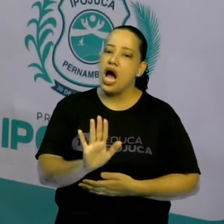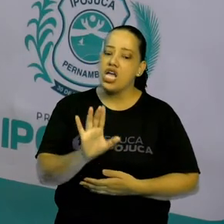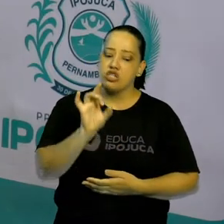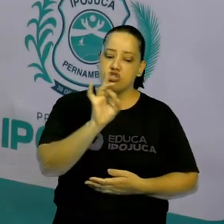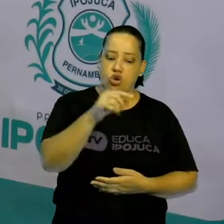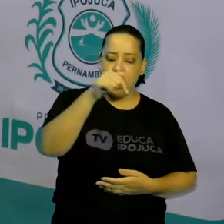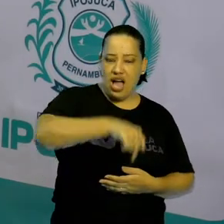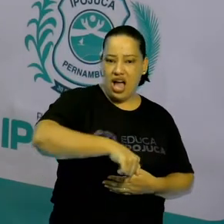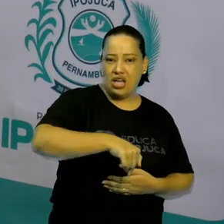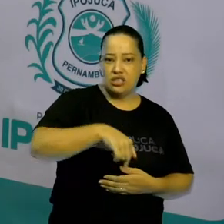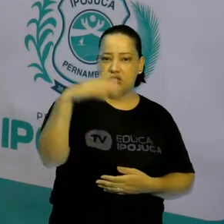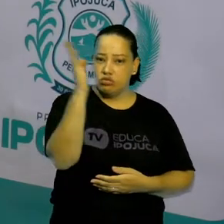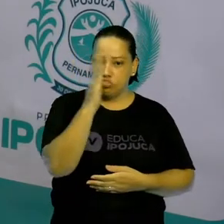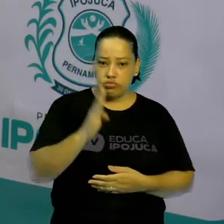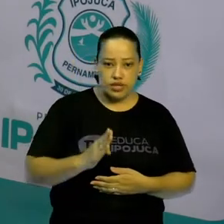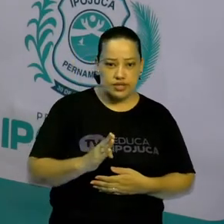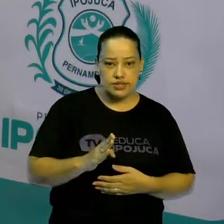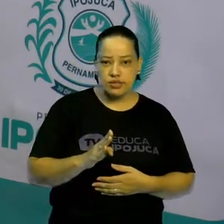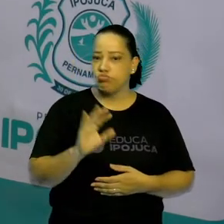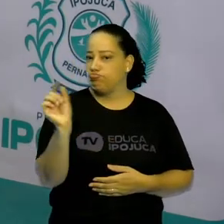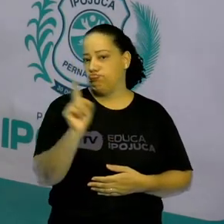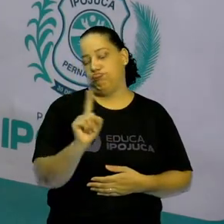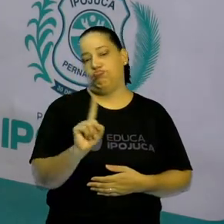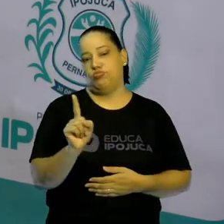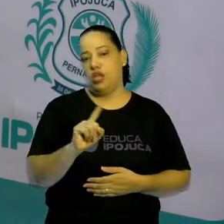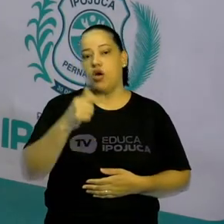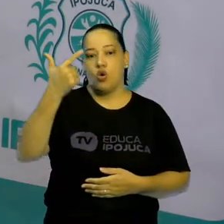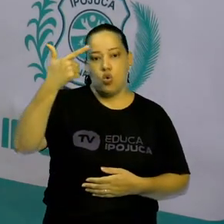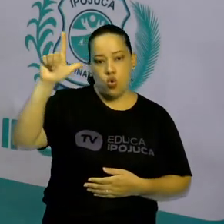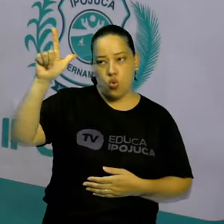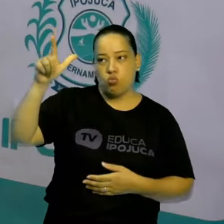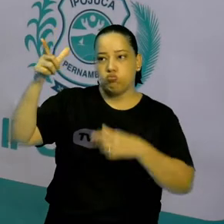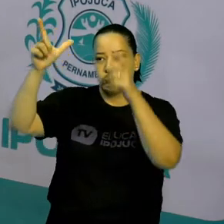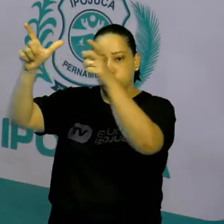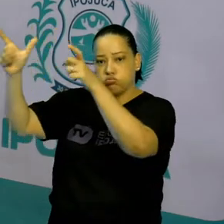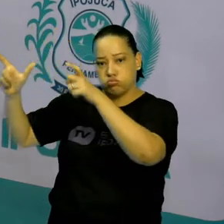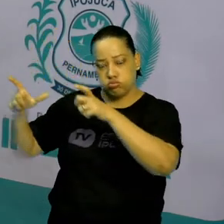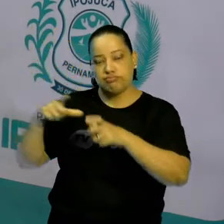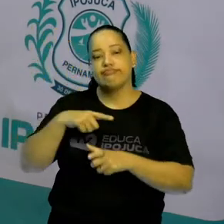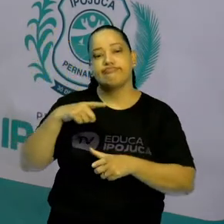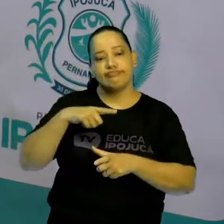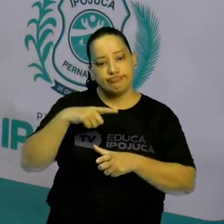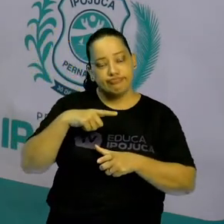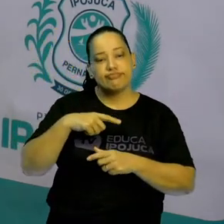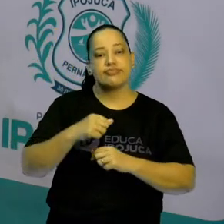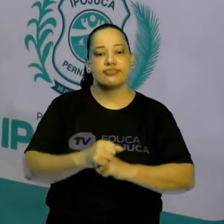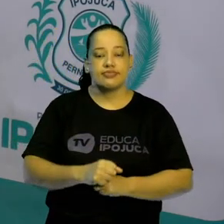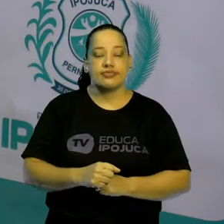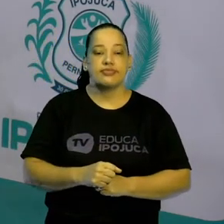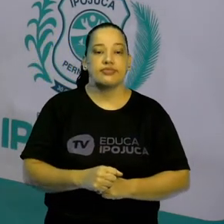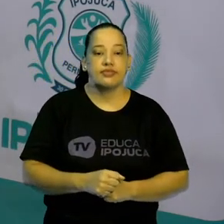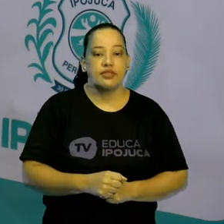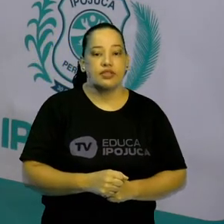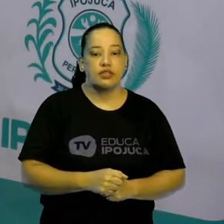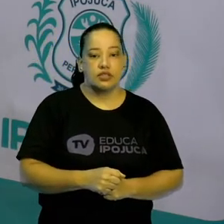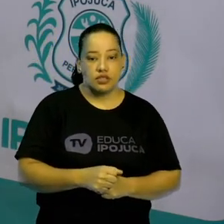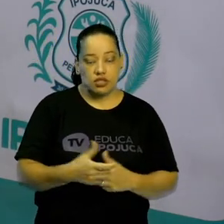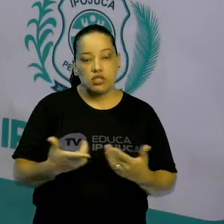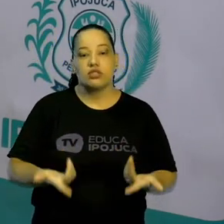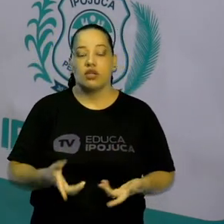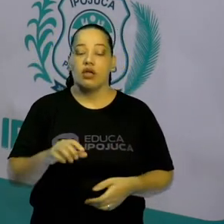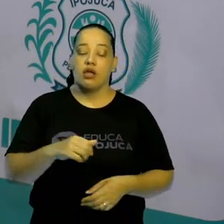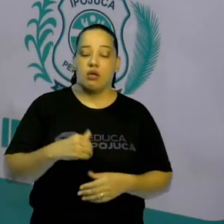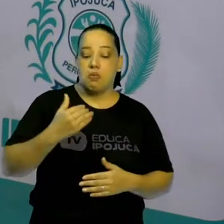vou encontrar ele em outras regiões. Lembrando que cada dia que passa, o bioma da Mata Atlântica, da